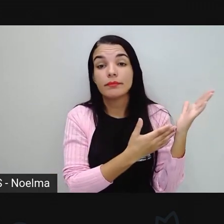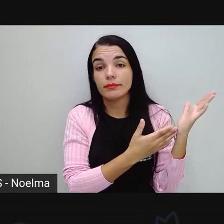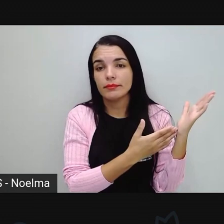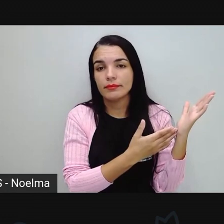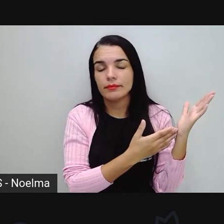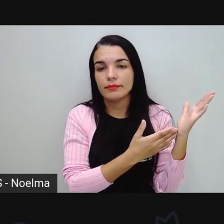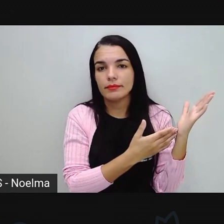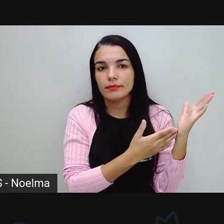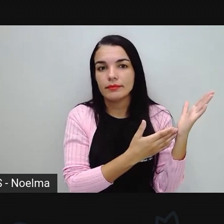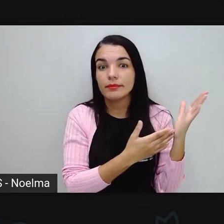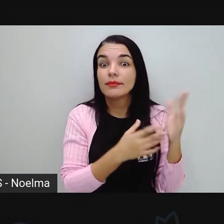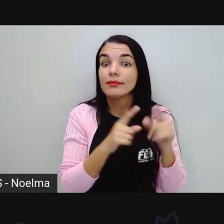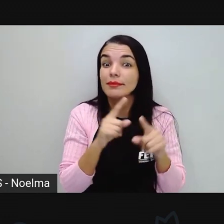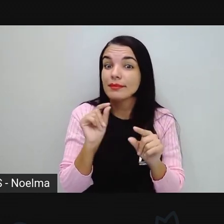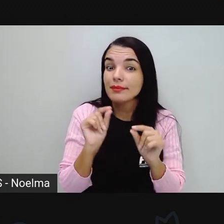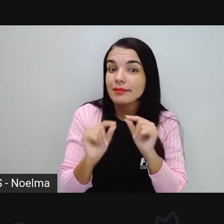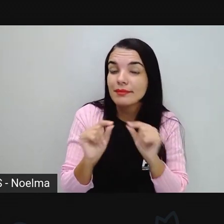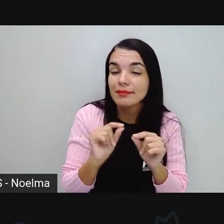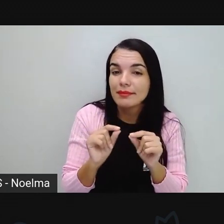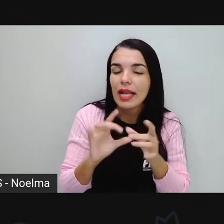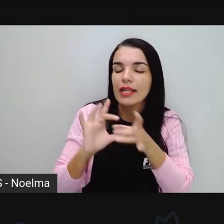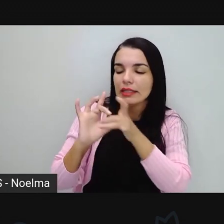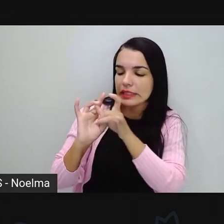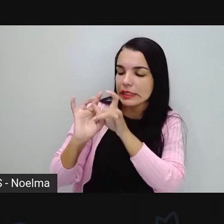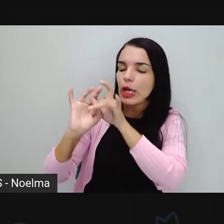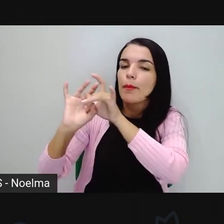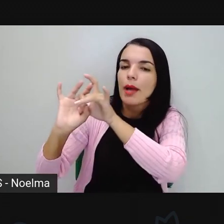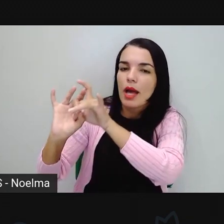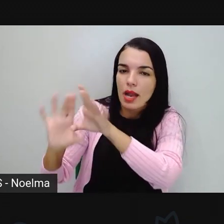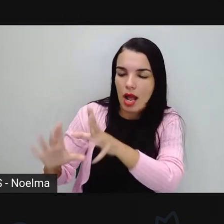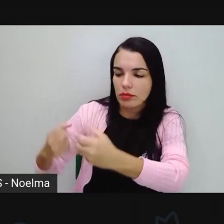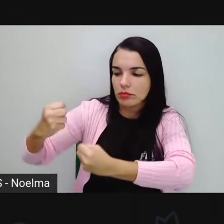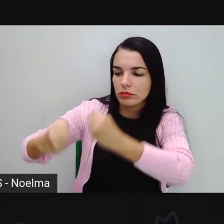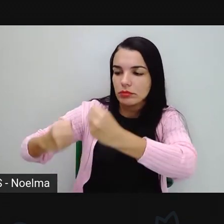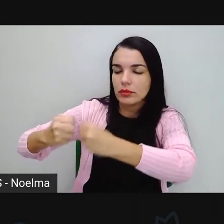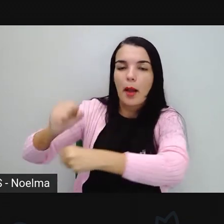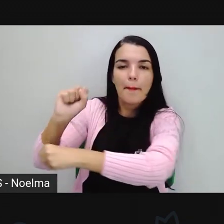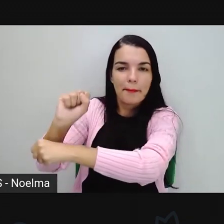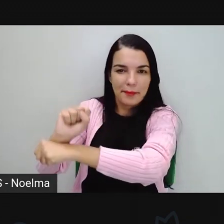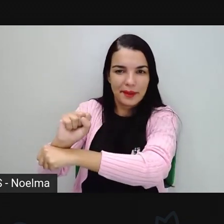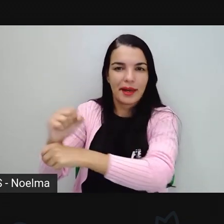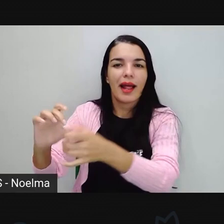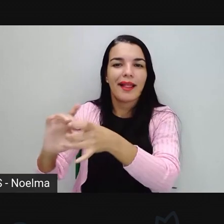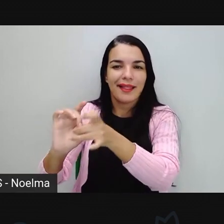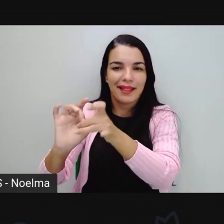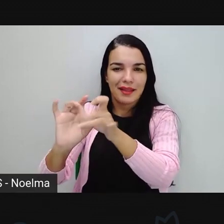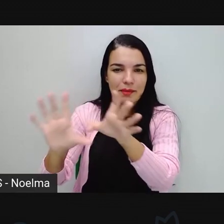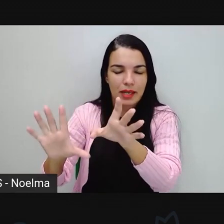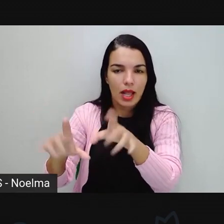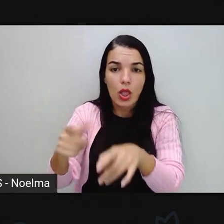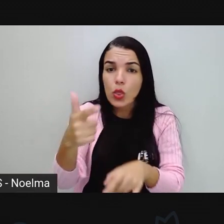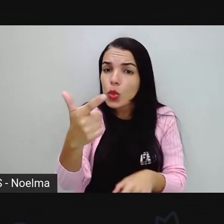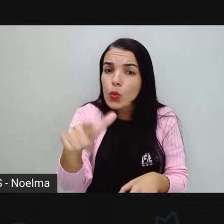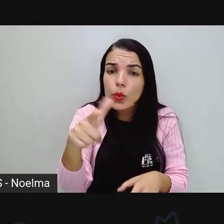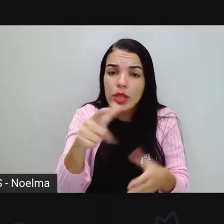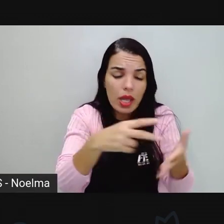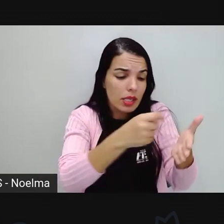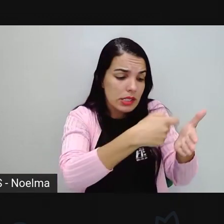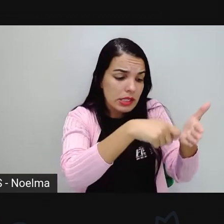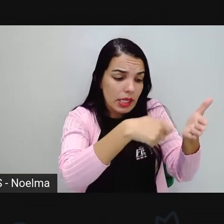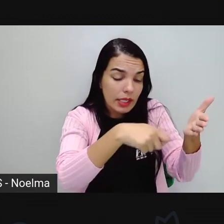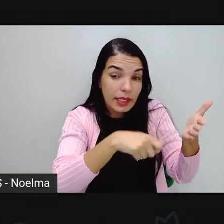Pode se estacionar, né? Naquele local. Não está escrito, mas a gente consegue entender a partir